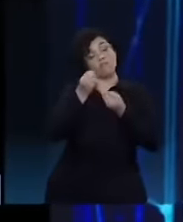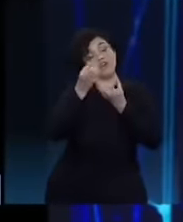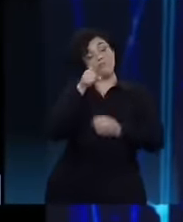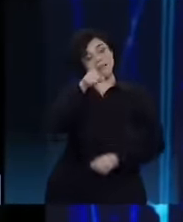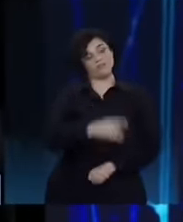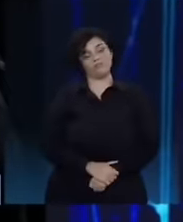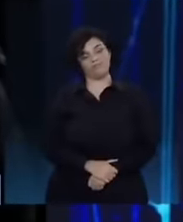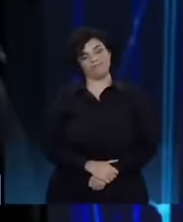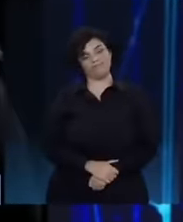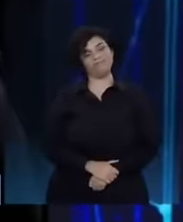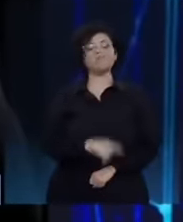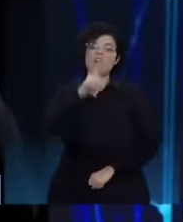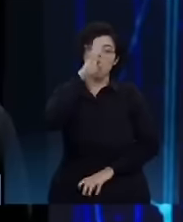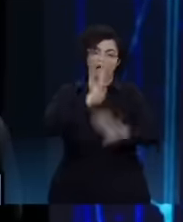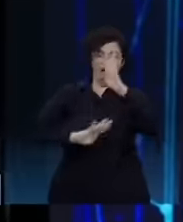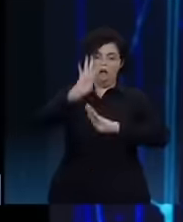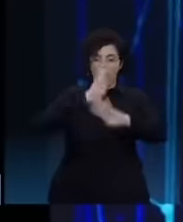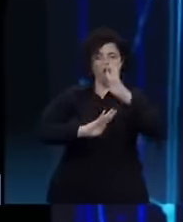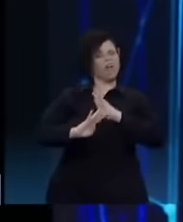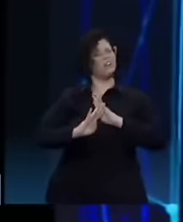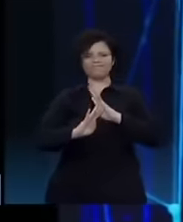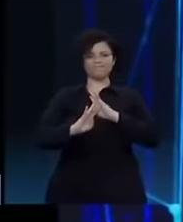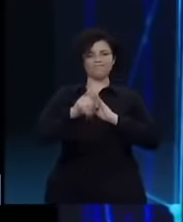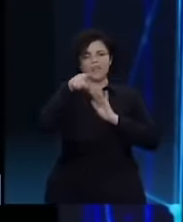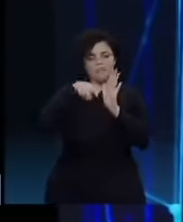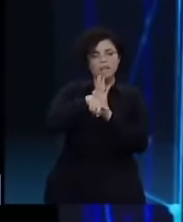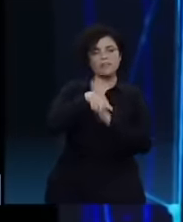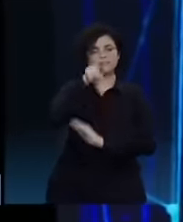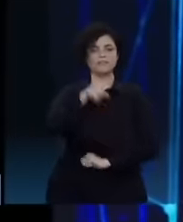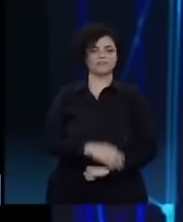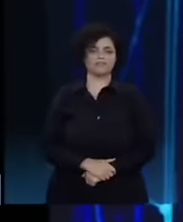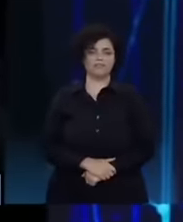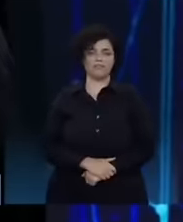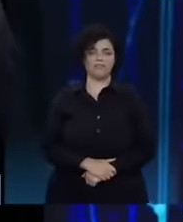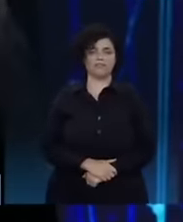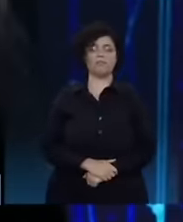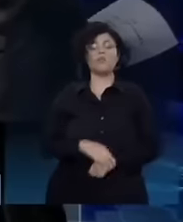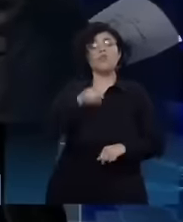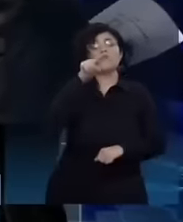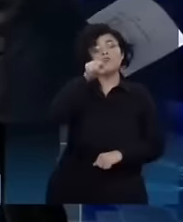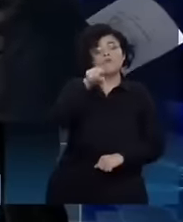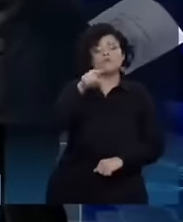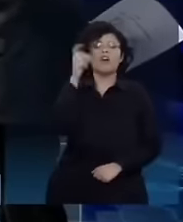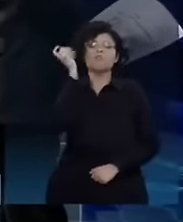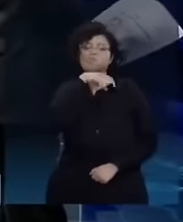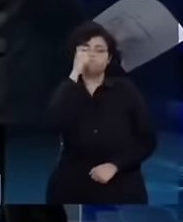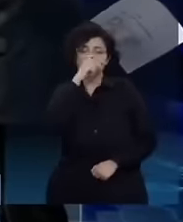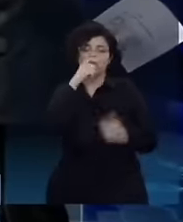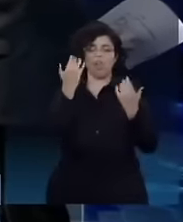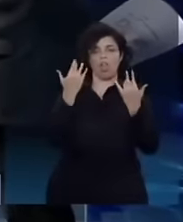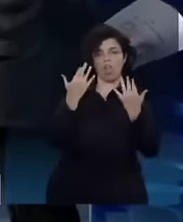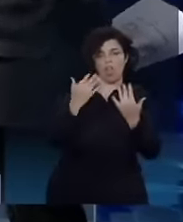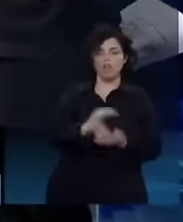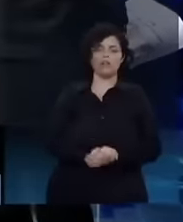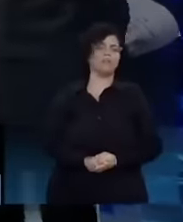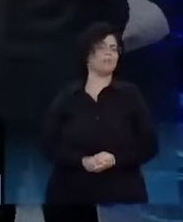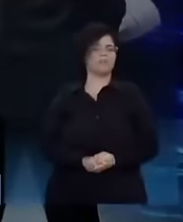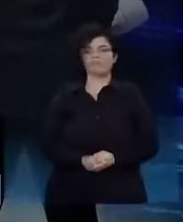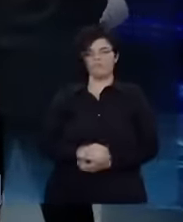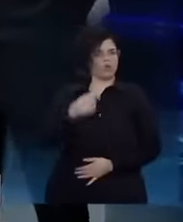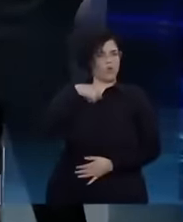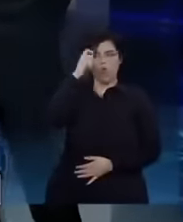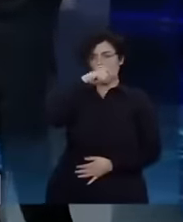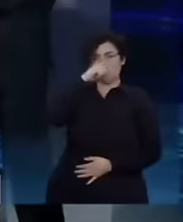fazer acusações levianas e mentirosas, que, afinal de contas, se o senhor não mentir, o senhor deixa de ser... Eu não faço acusações